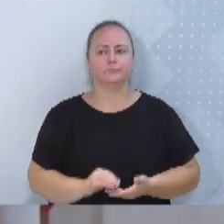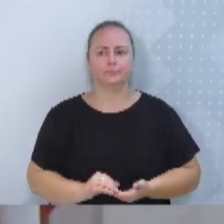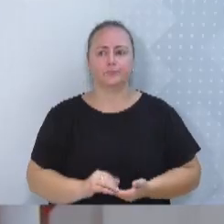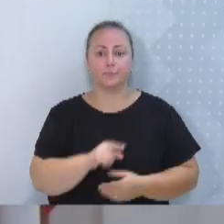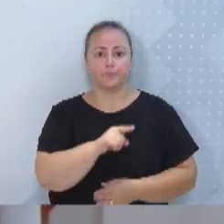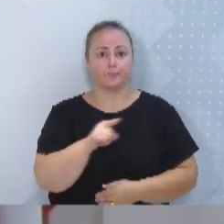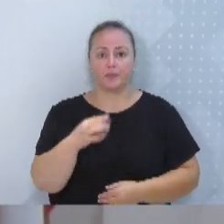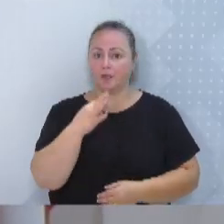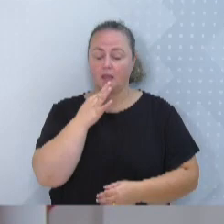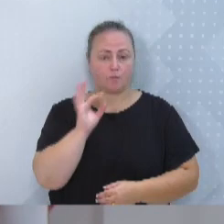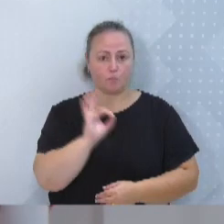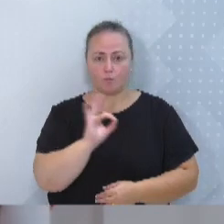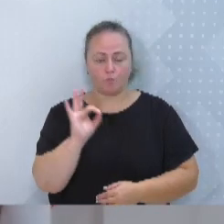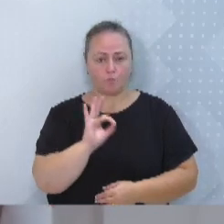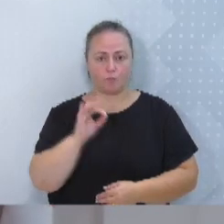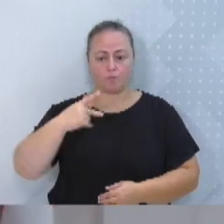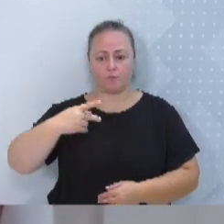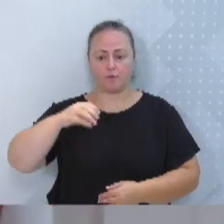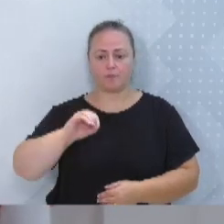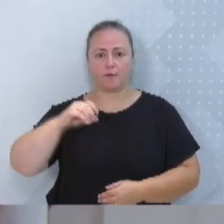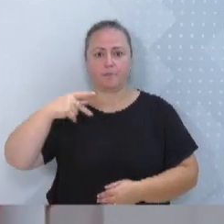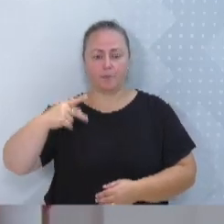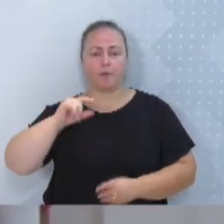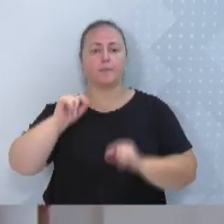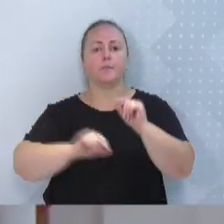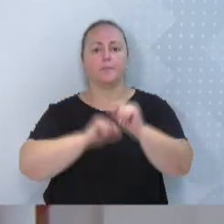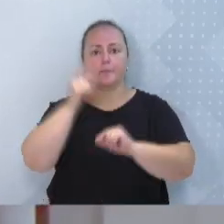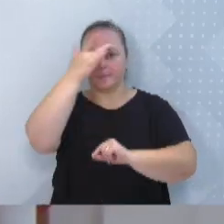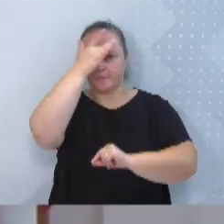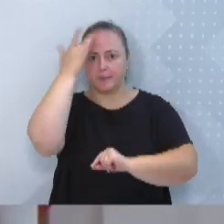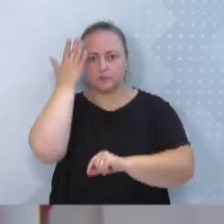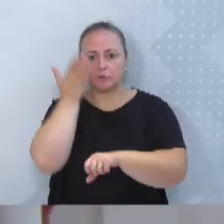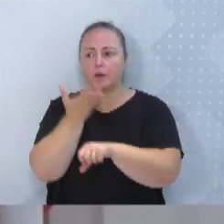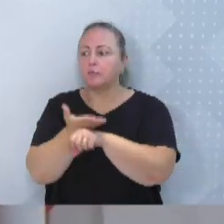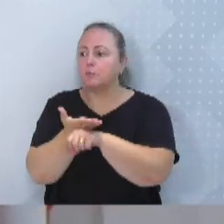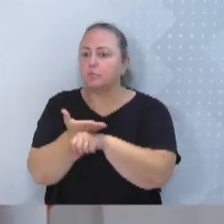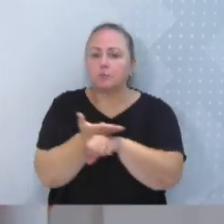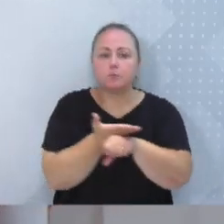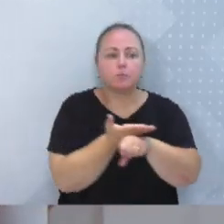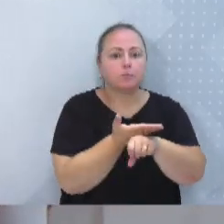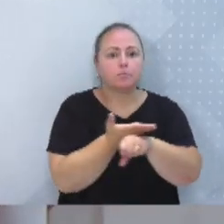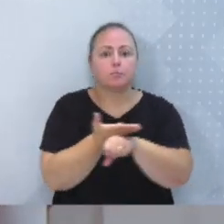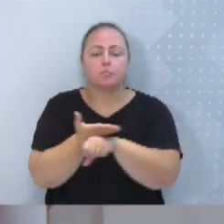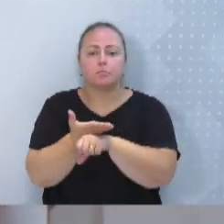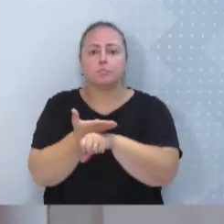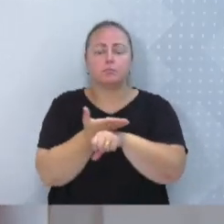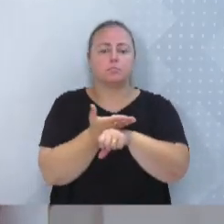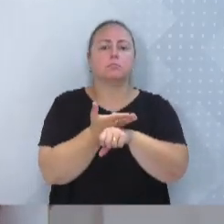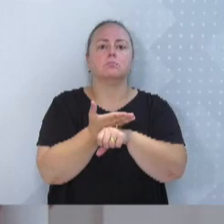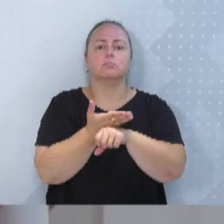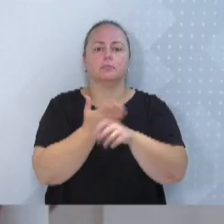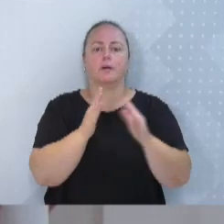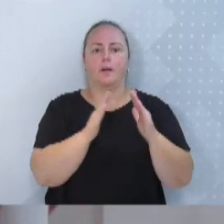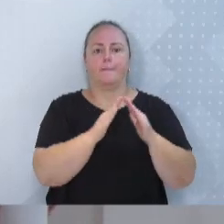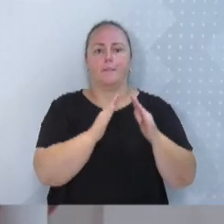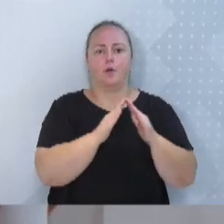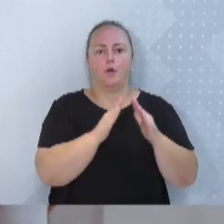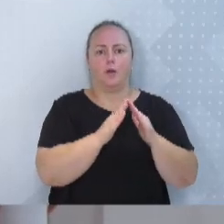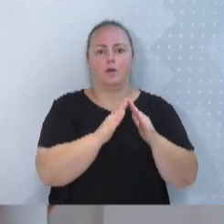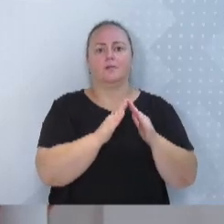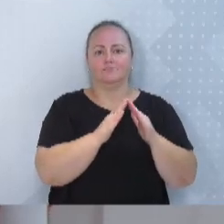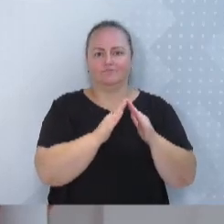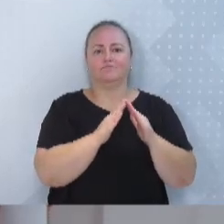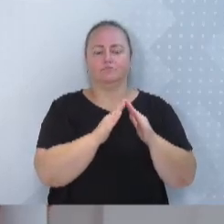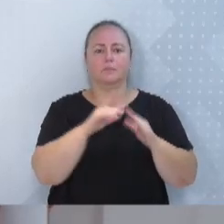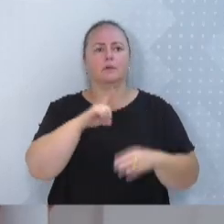Centro Pop, ele atende moradores em situação de rua e moradores de rua. E lá nós temos assistentes sociais,